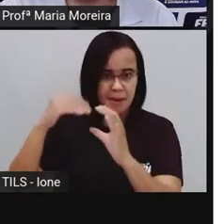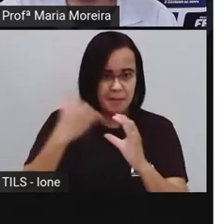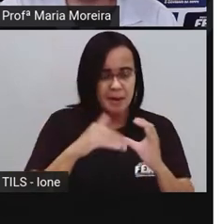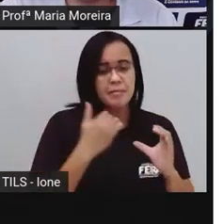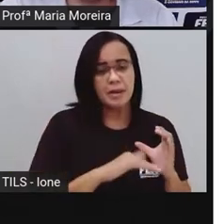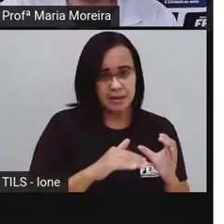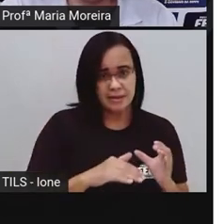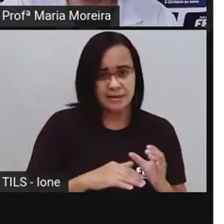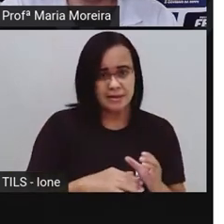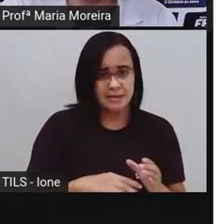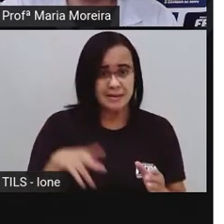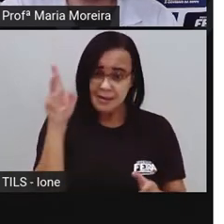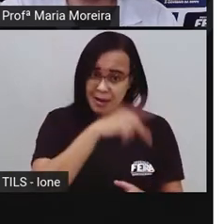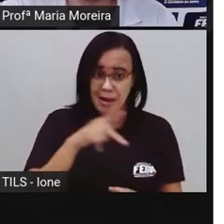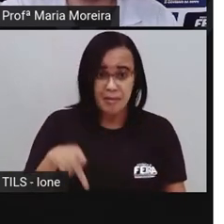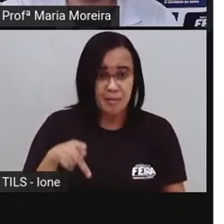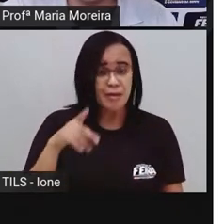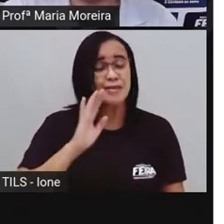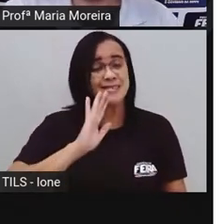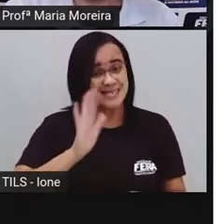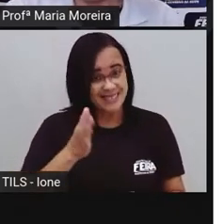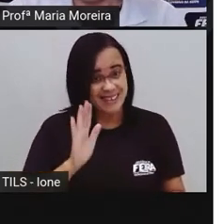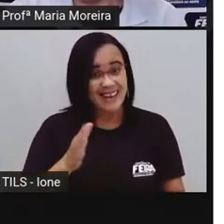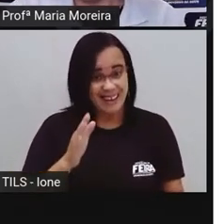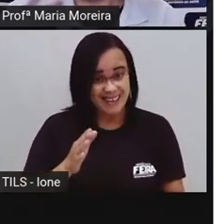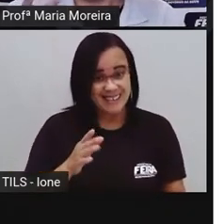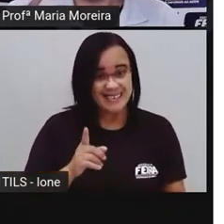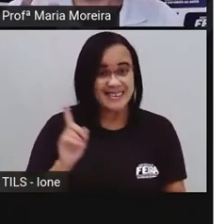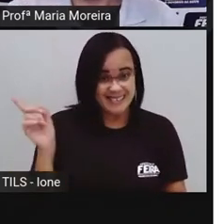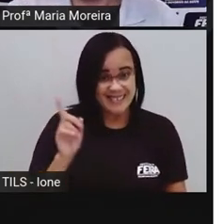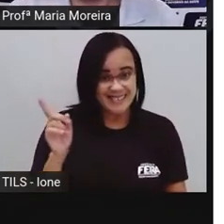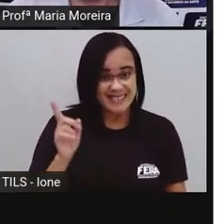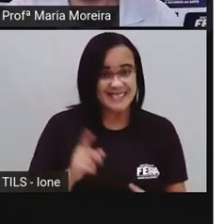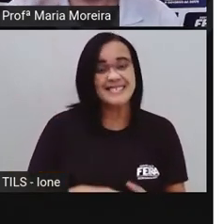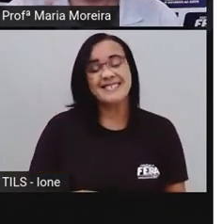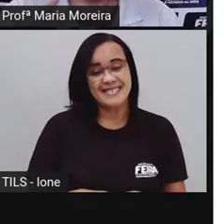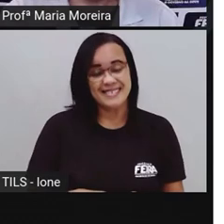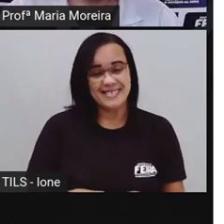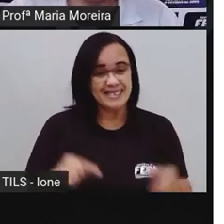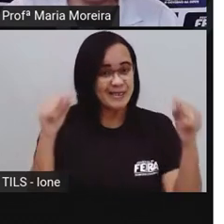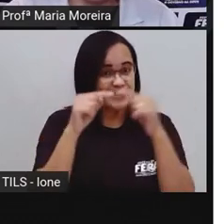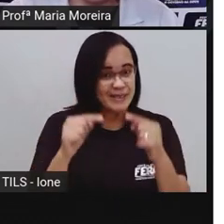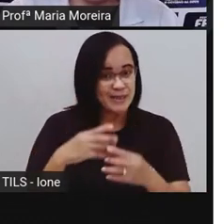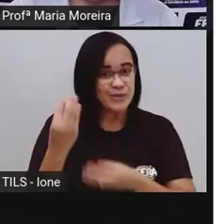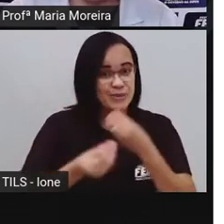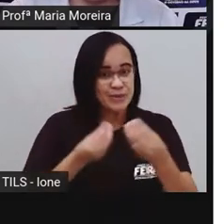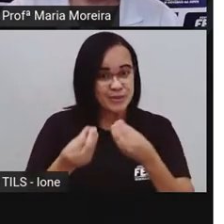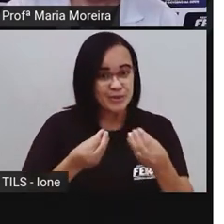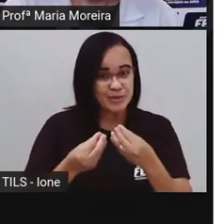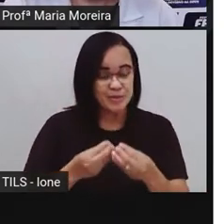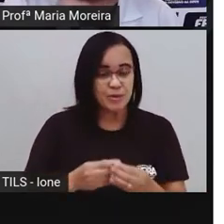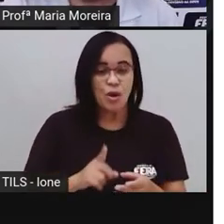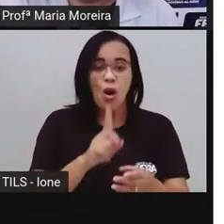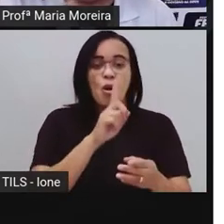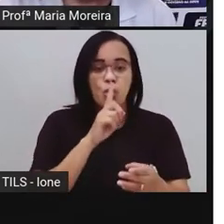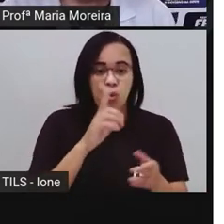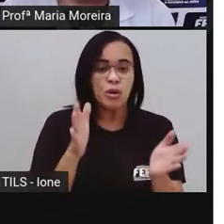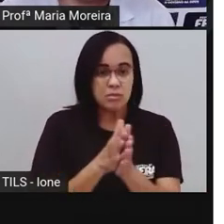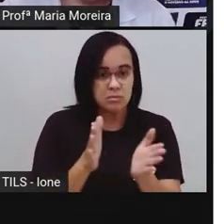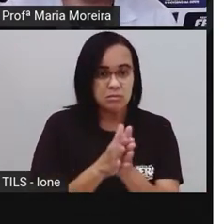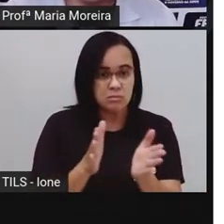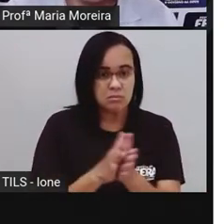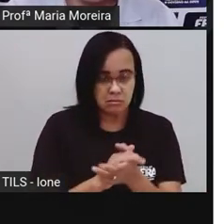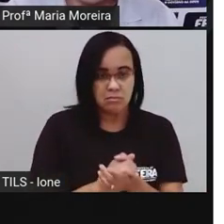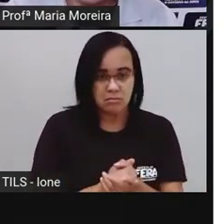recebi mais de um. Eu geralmente recebia telegrama de aniversário. A grande questão era que o telegrama para você receber, você pagava